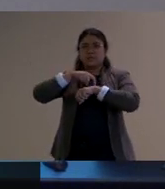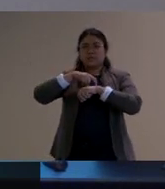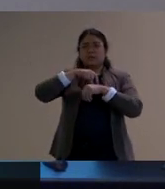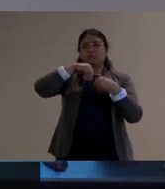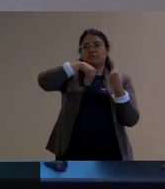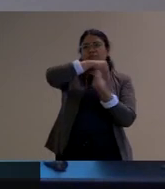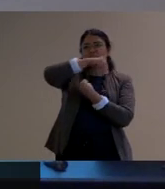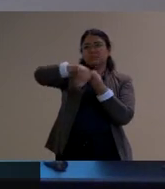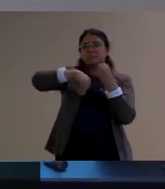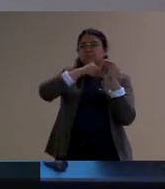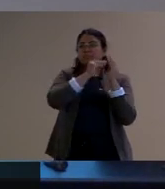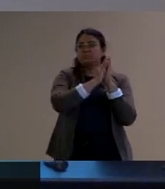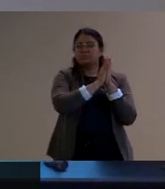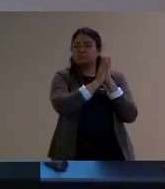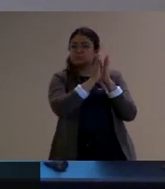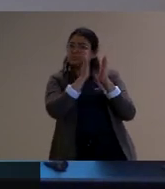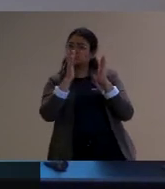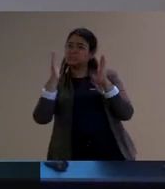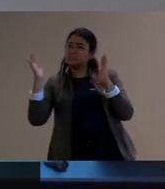alargamento do tempo